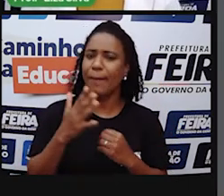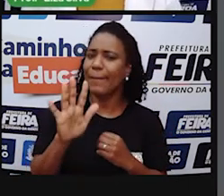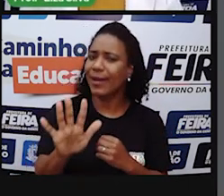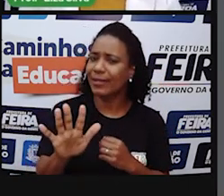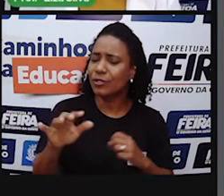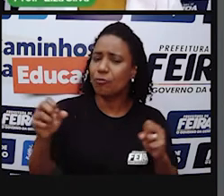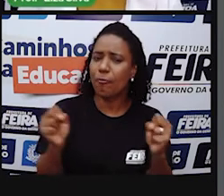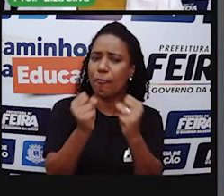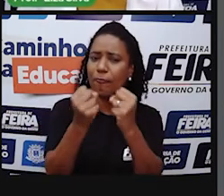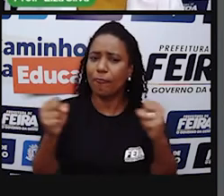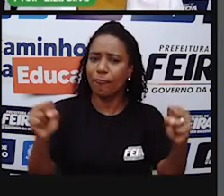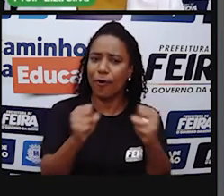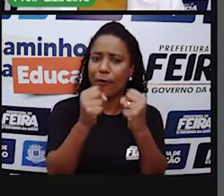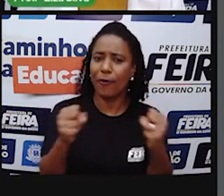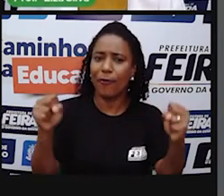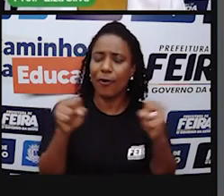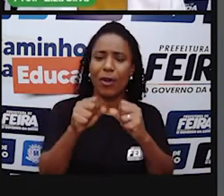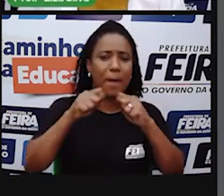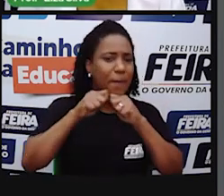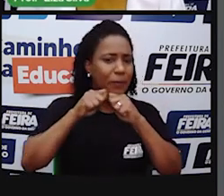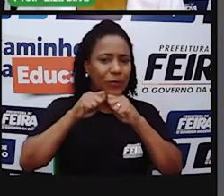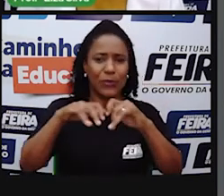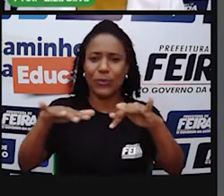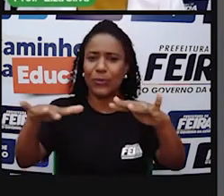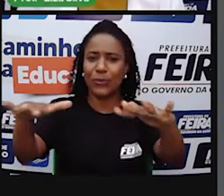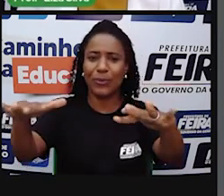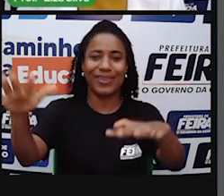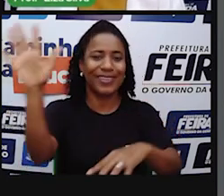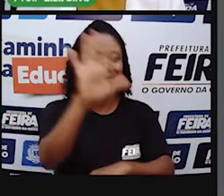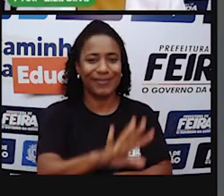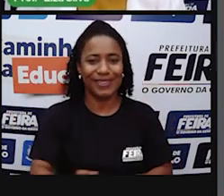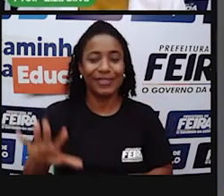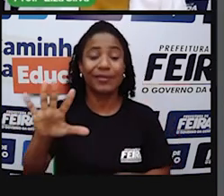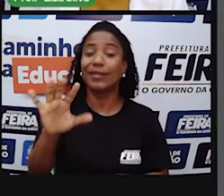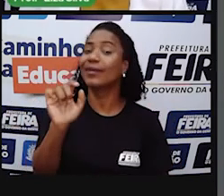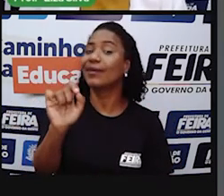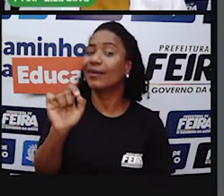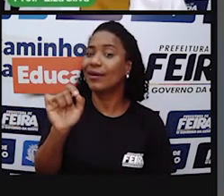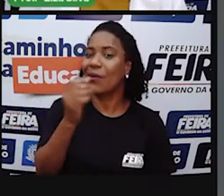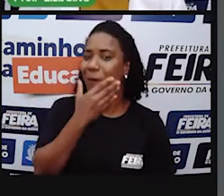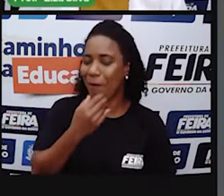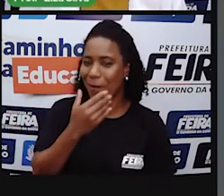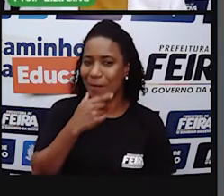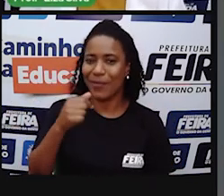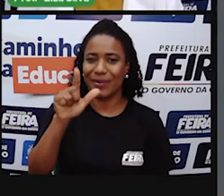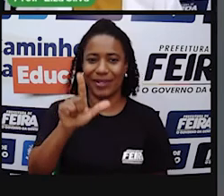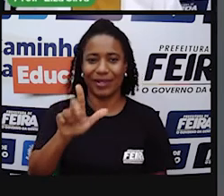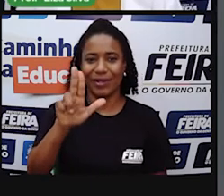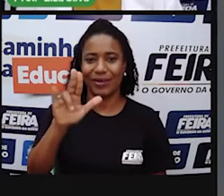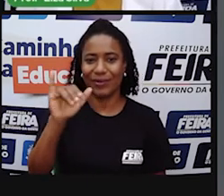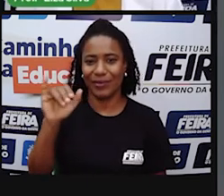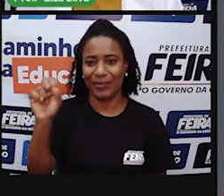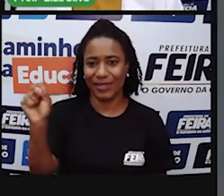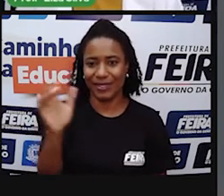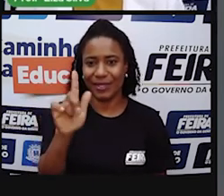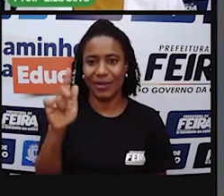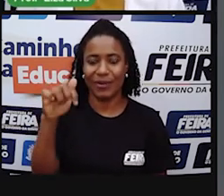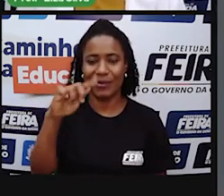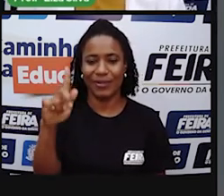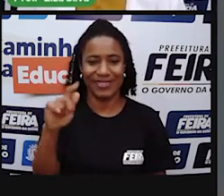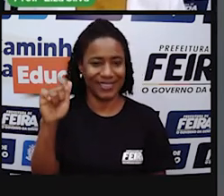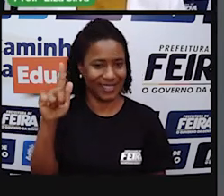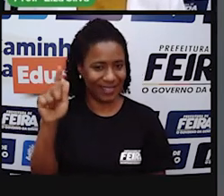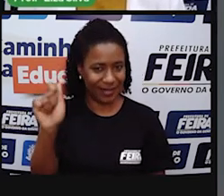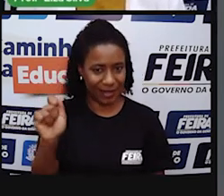forró pelo Brasil? Vocês devem saber O senhor Luiz Gonzaga The King